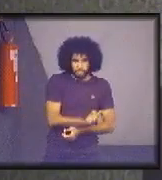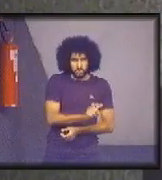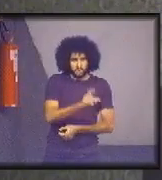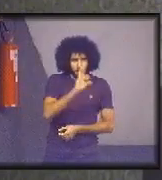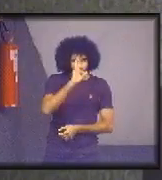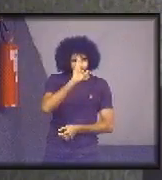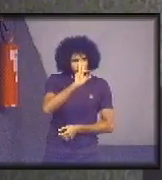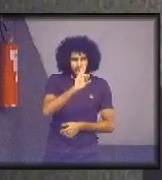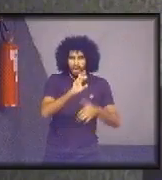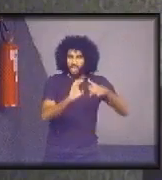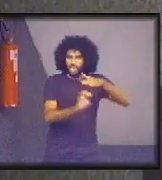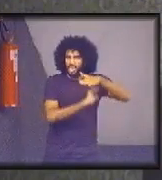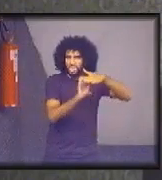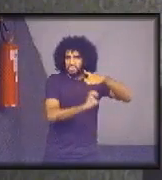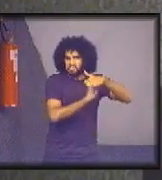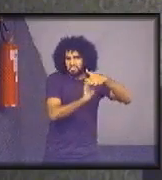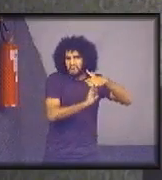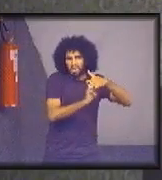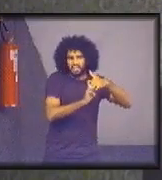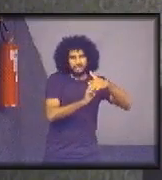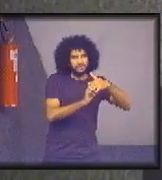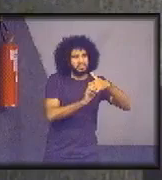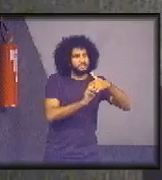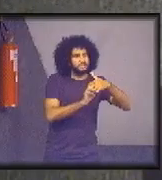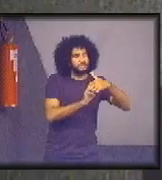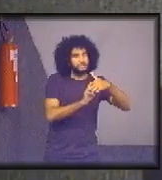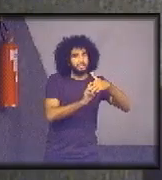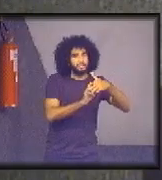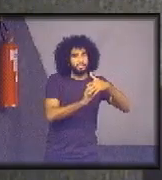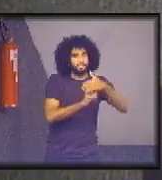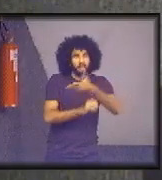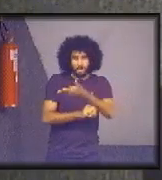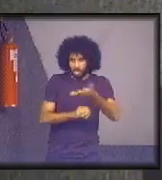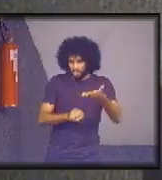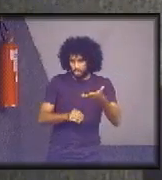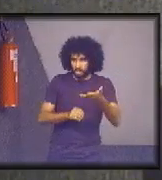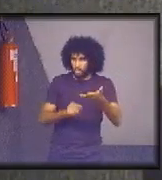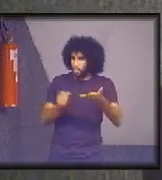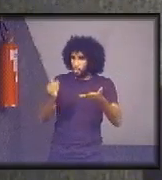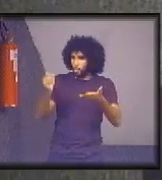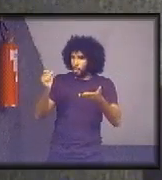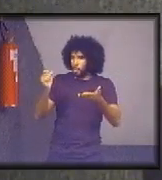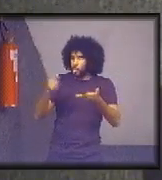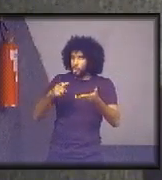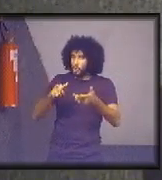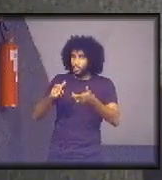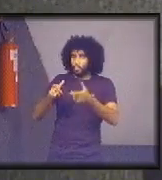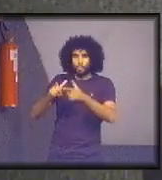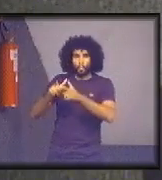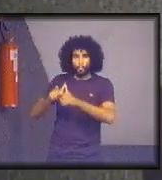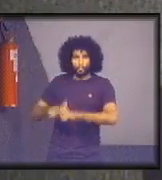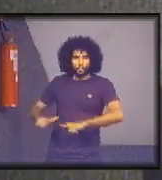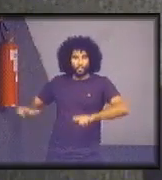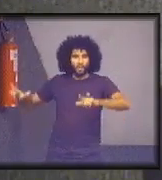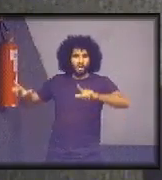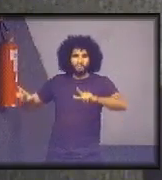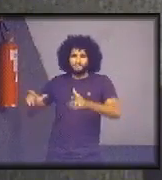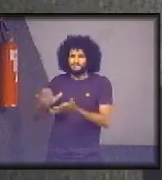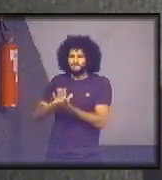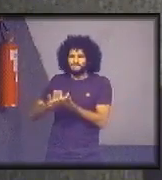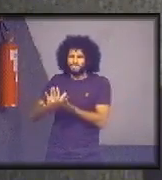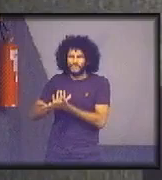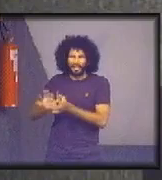de empresas de loteamento, e são terrenos nus, são muito vazios de plantas.